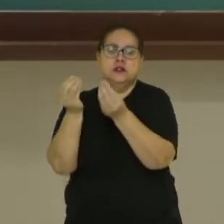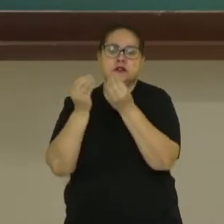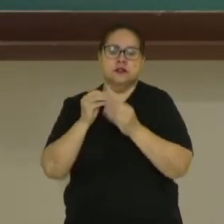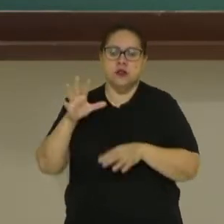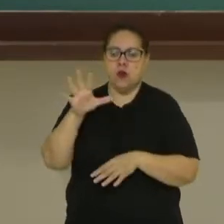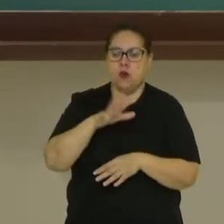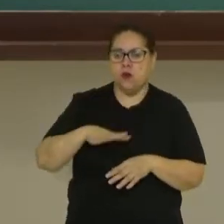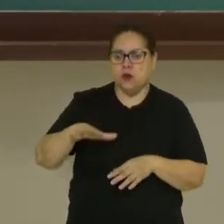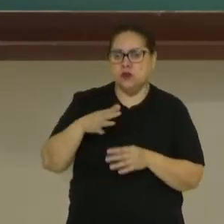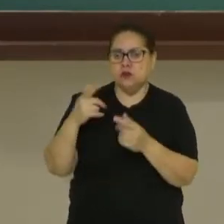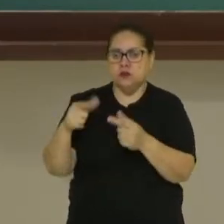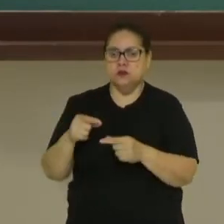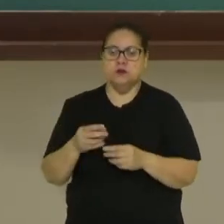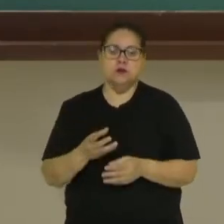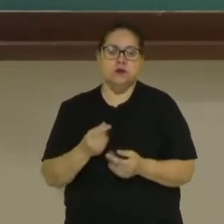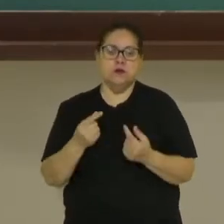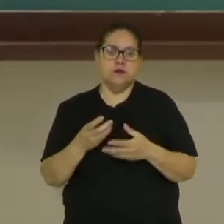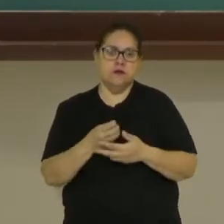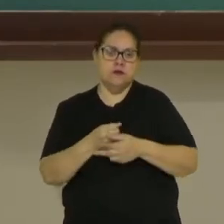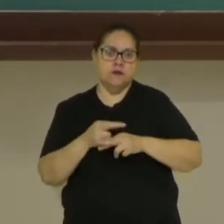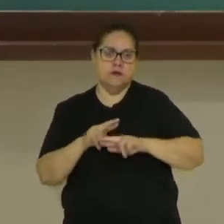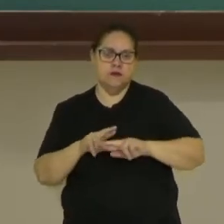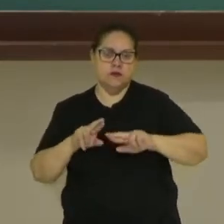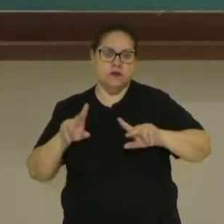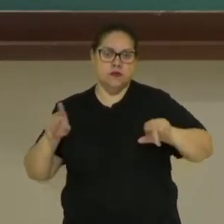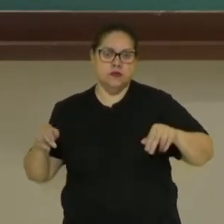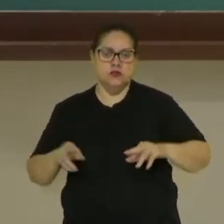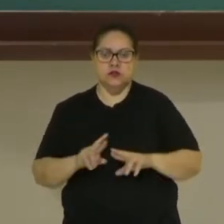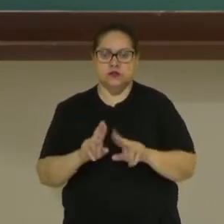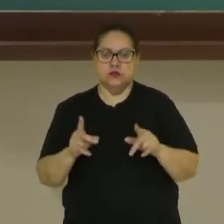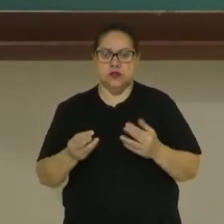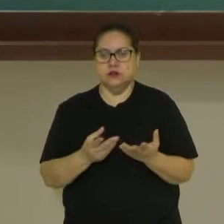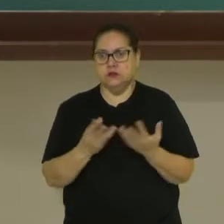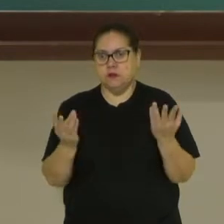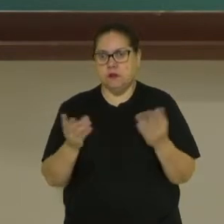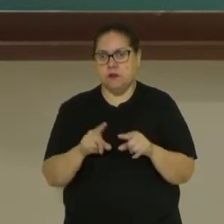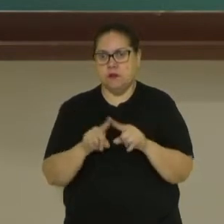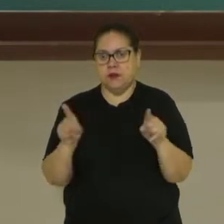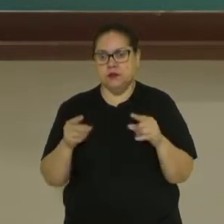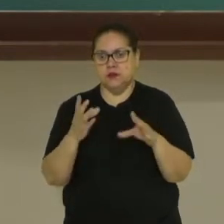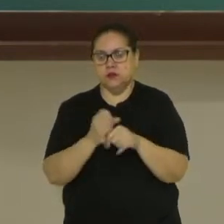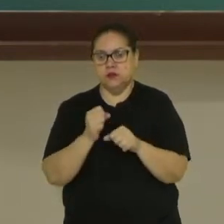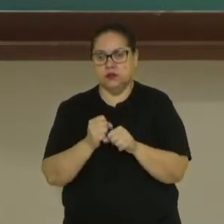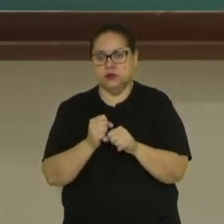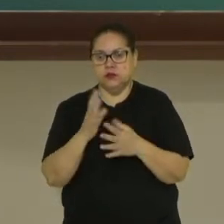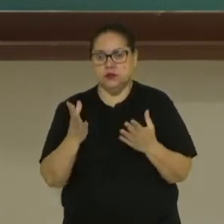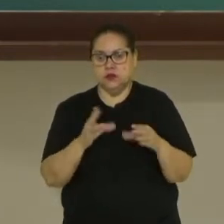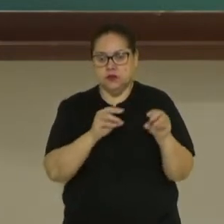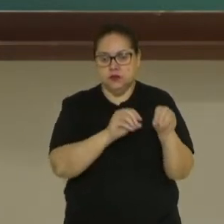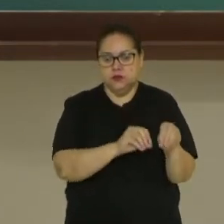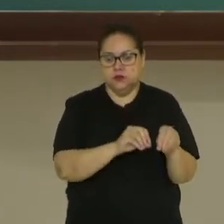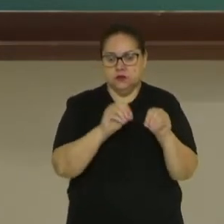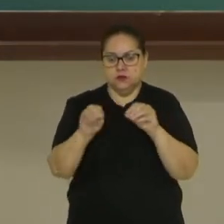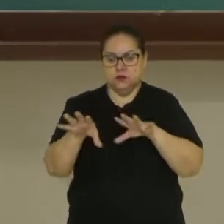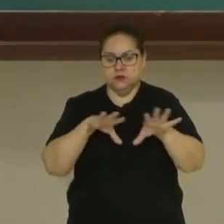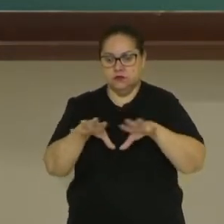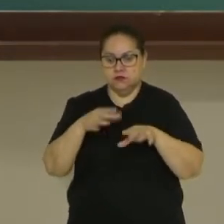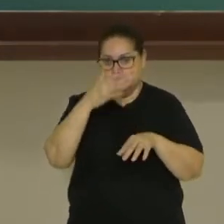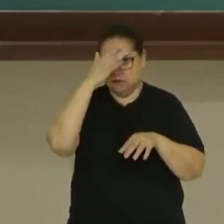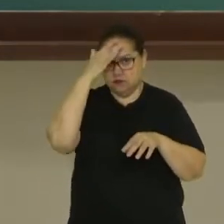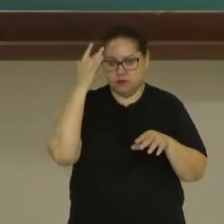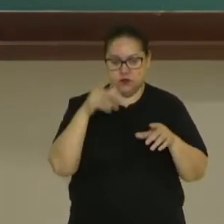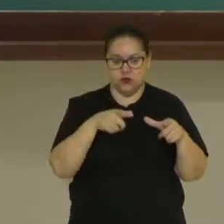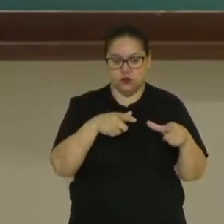região. Pode ser por vários motivos que nós iremos citar adiante, mas de um modo geral, essa dinâmica, né? Do movimento de pessoas